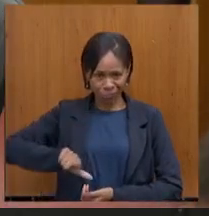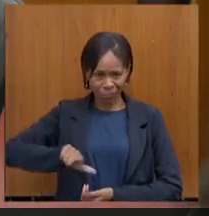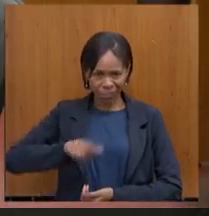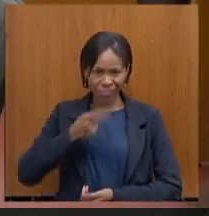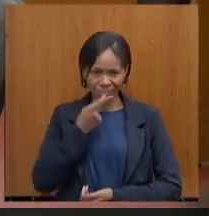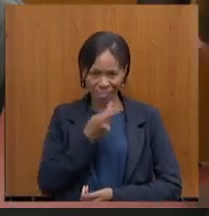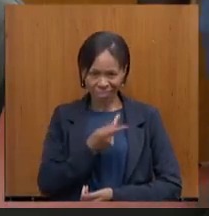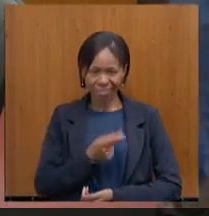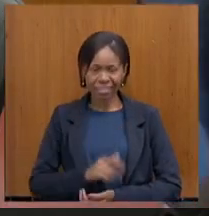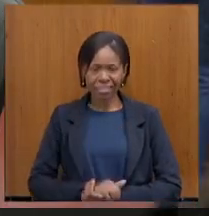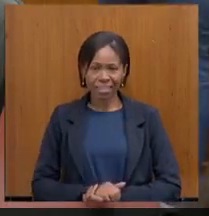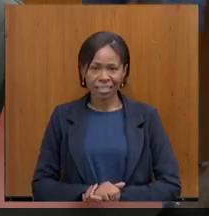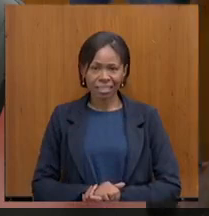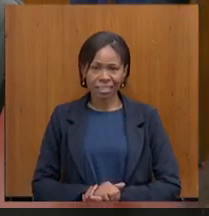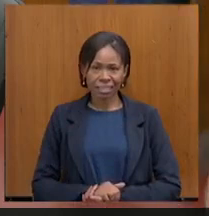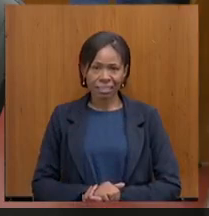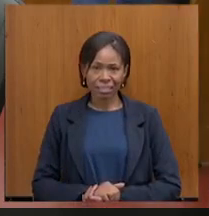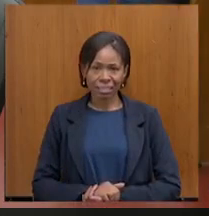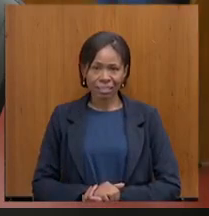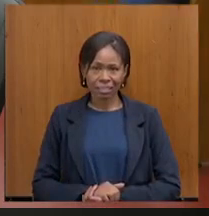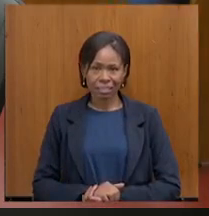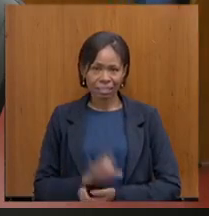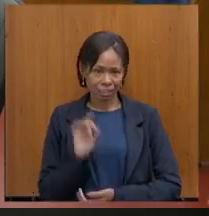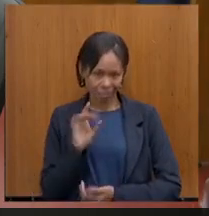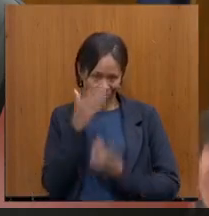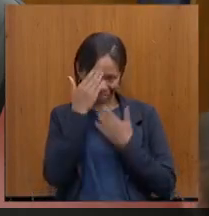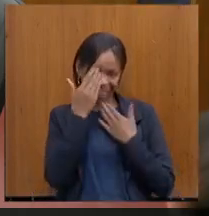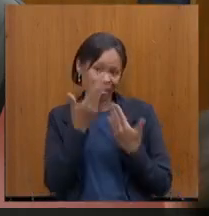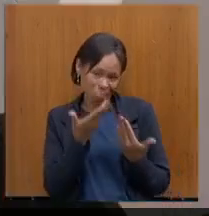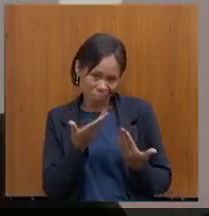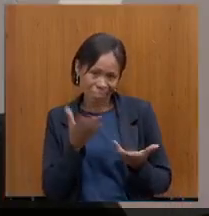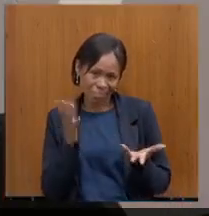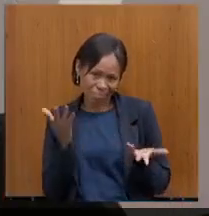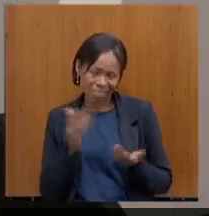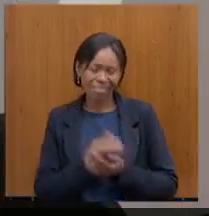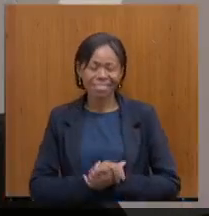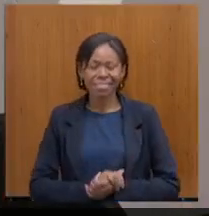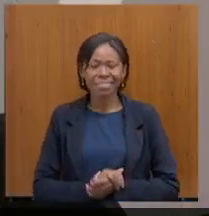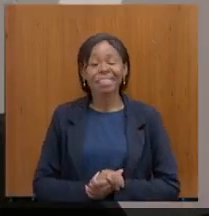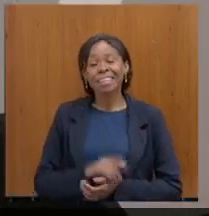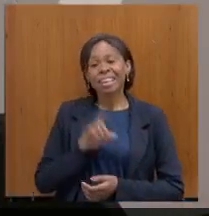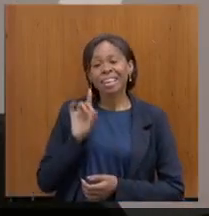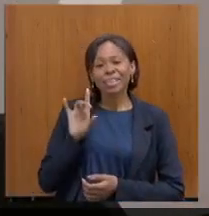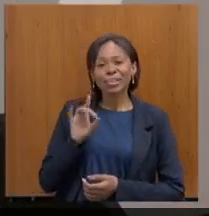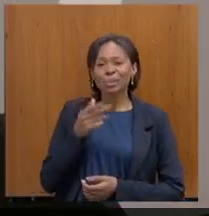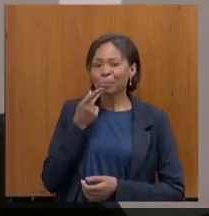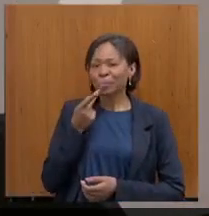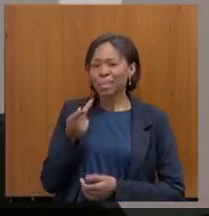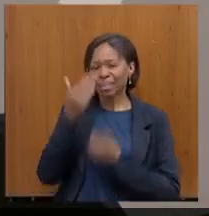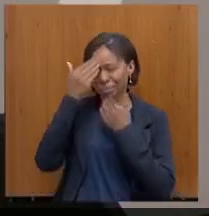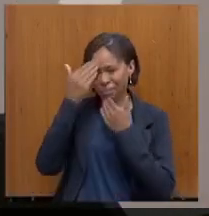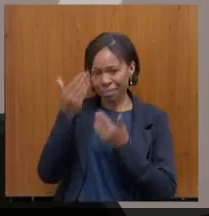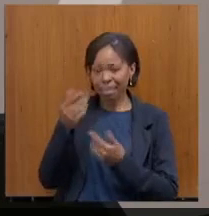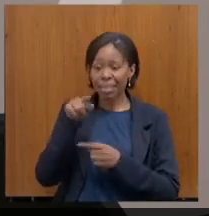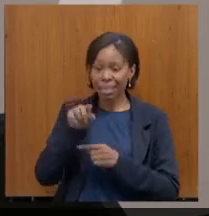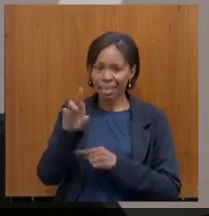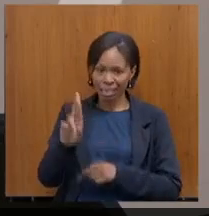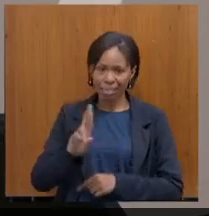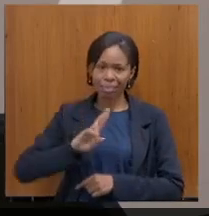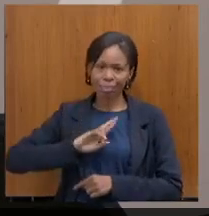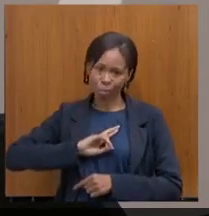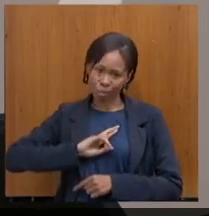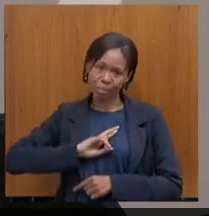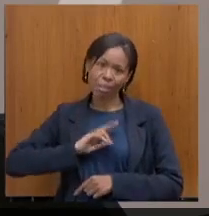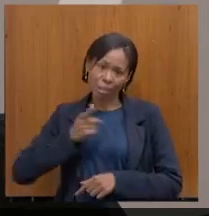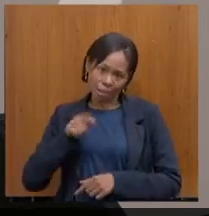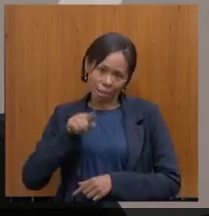É, só para... Não seria réplica, seria agradecimento. Pois não. Só para dizer que... agradecer a resposta e dizer que é